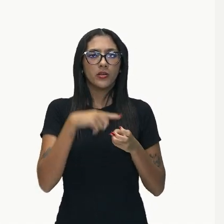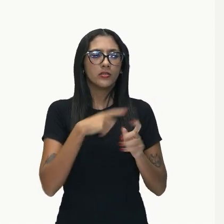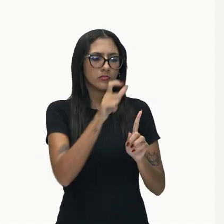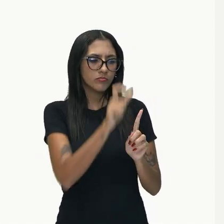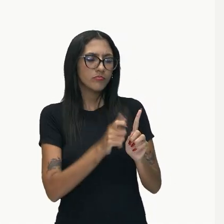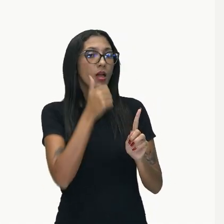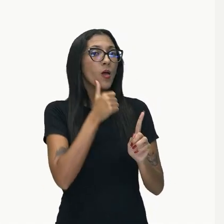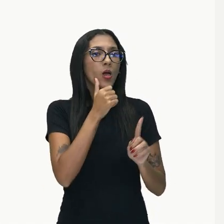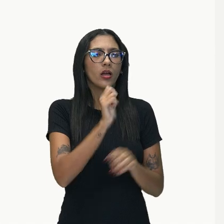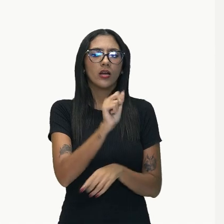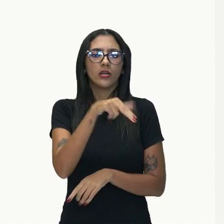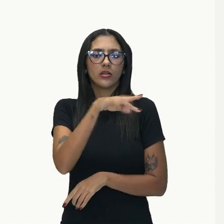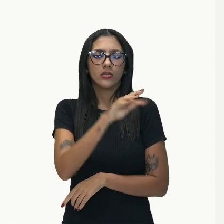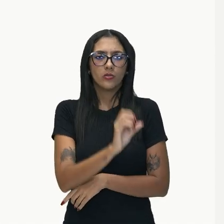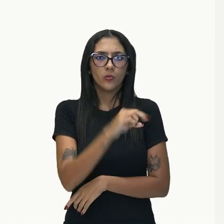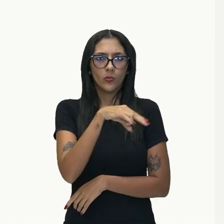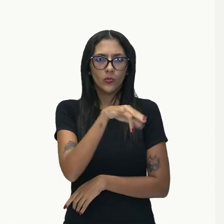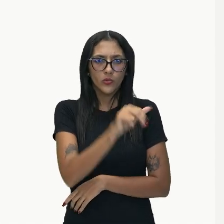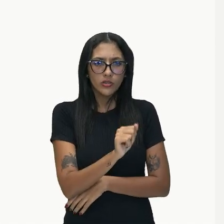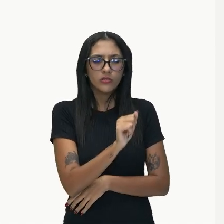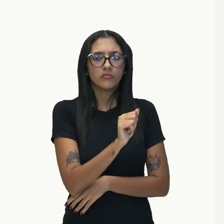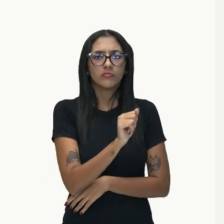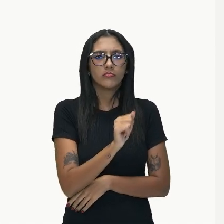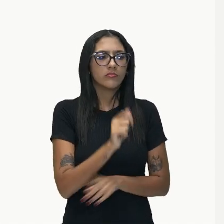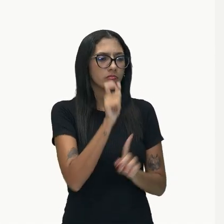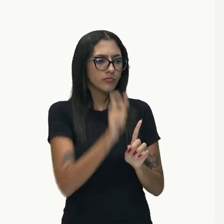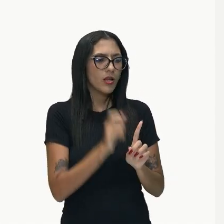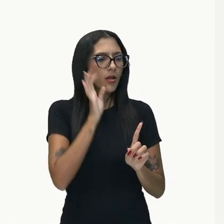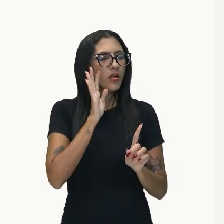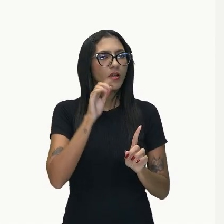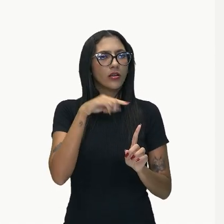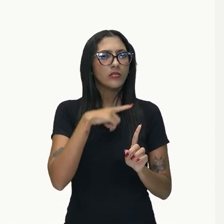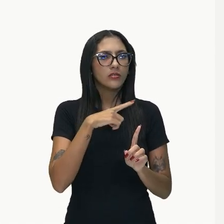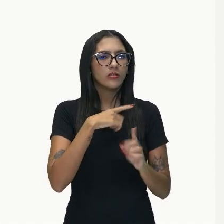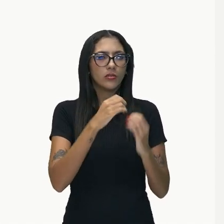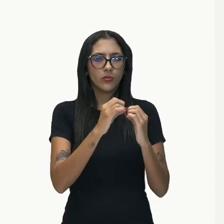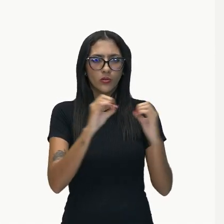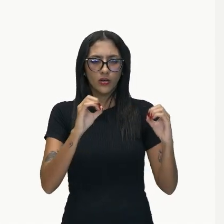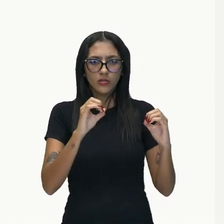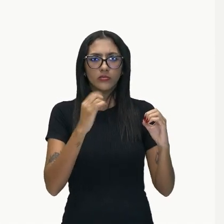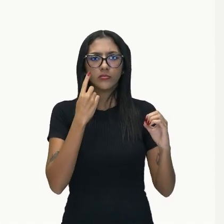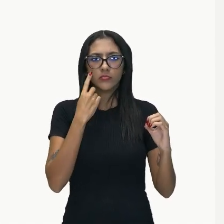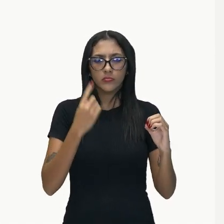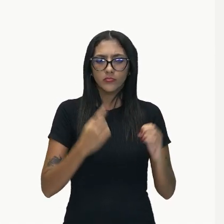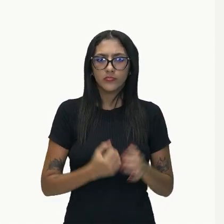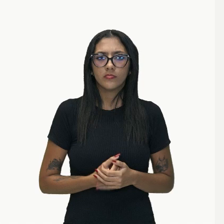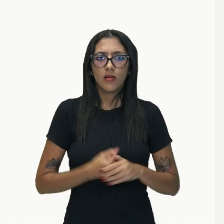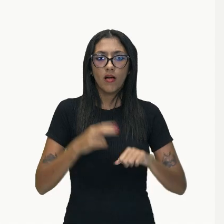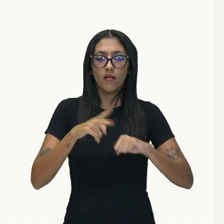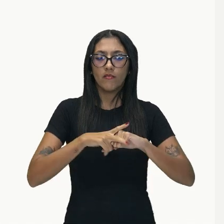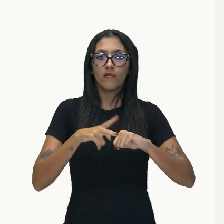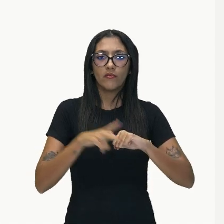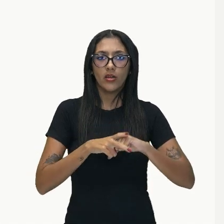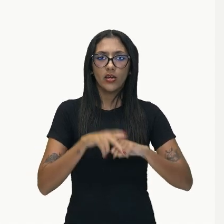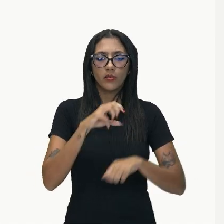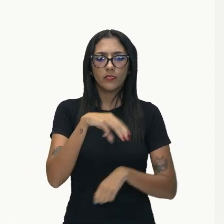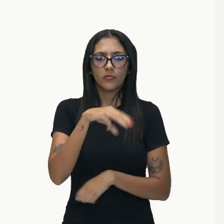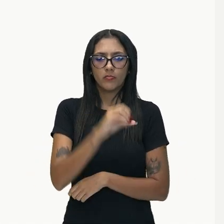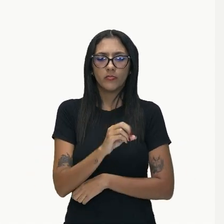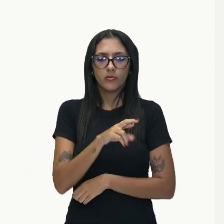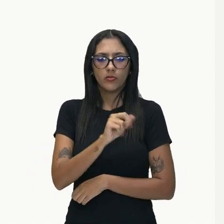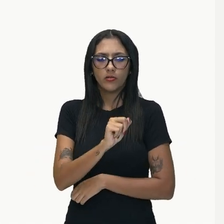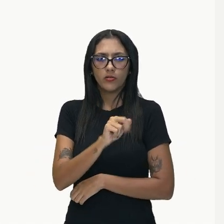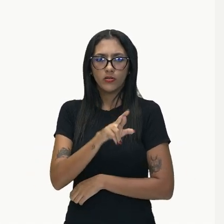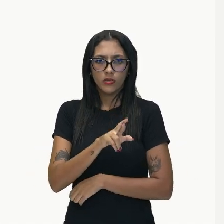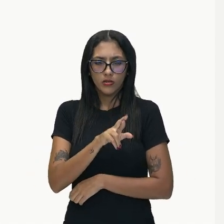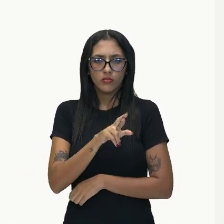Antônio, ok? O sujeito da nossa oração, o da verbo morar, ok, o nosso